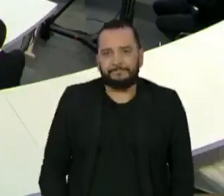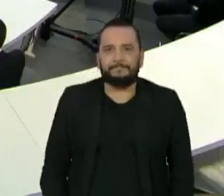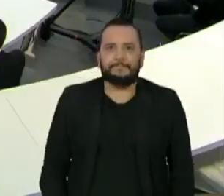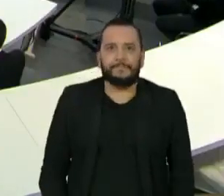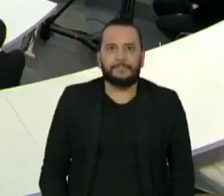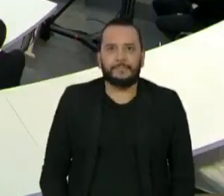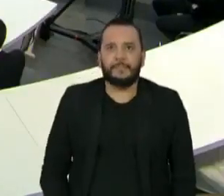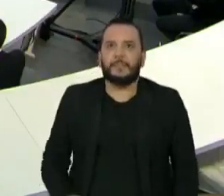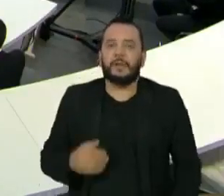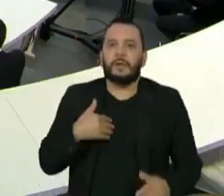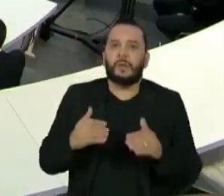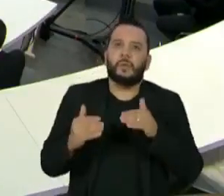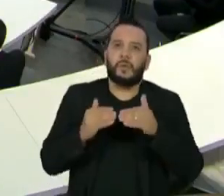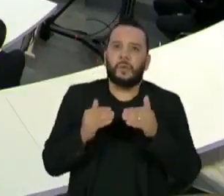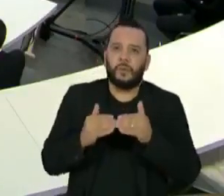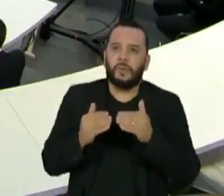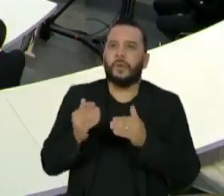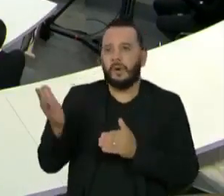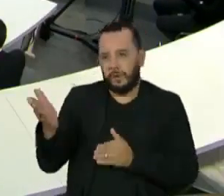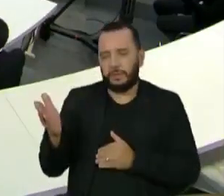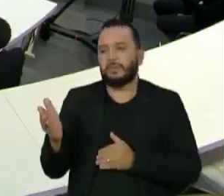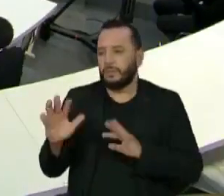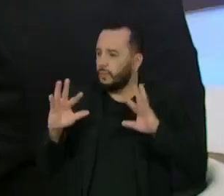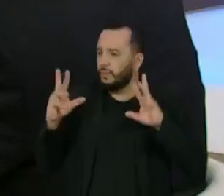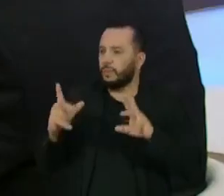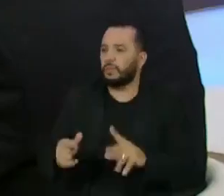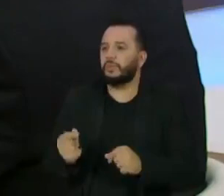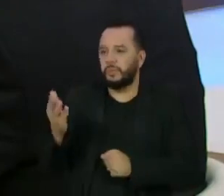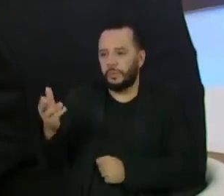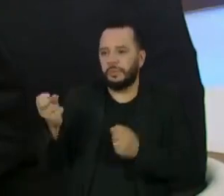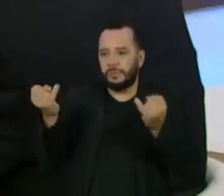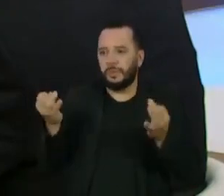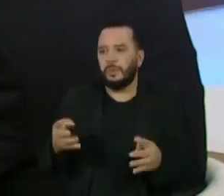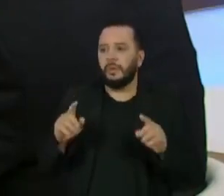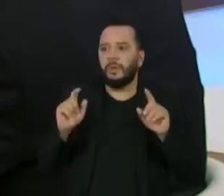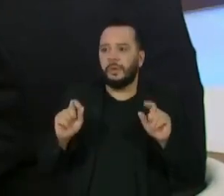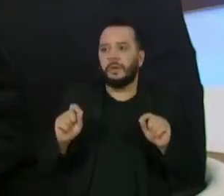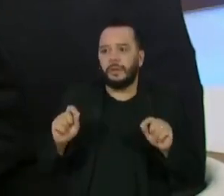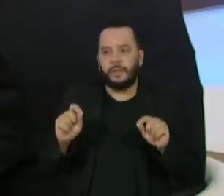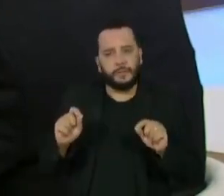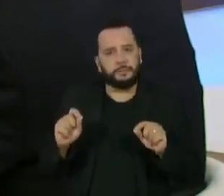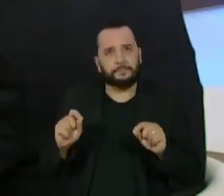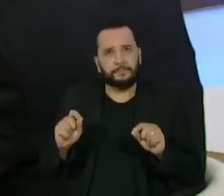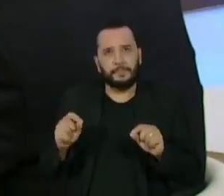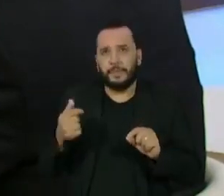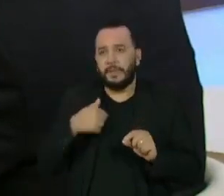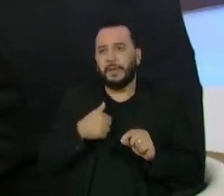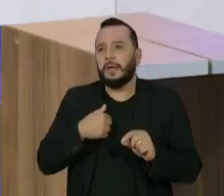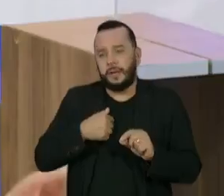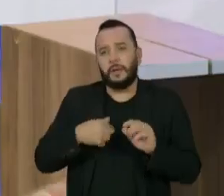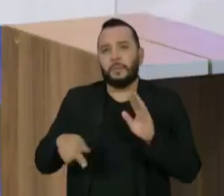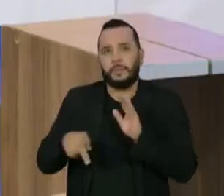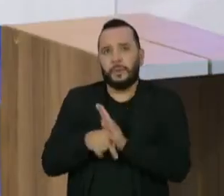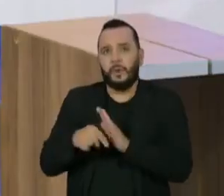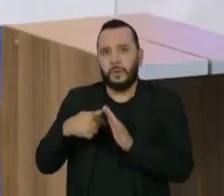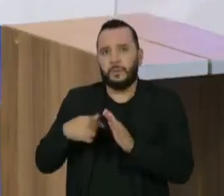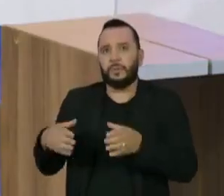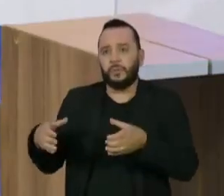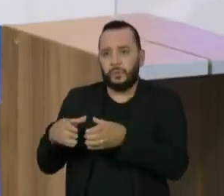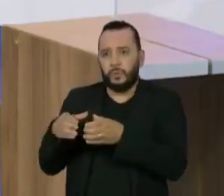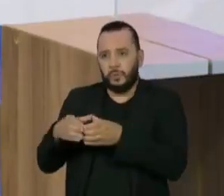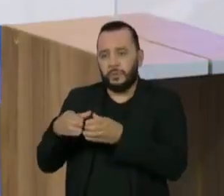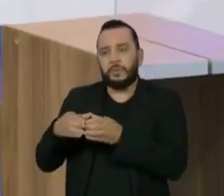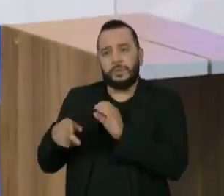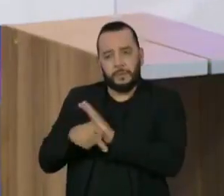Eu concordo, Ipsilíteris, com o meu colega Alessandro. Eu não sou membro da CPI, eu não sou nem titular nem